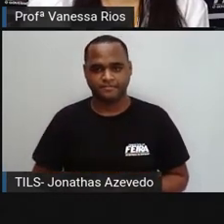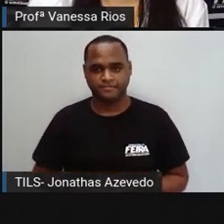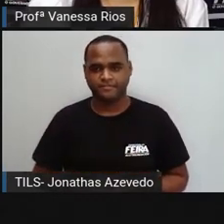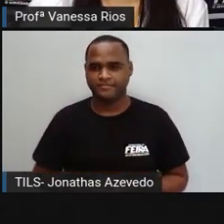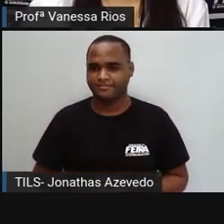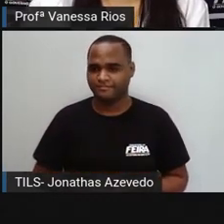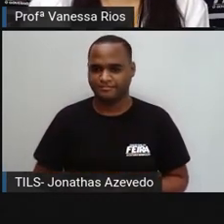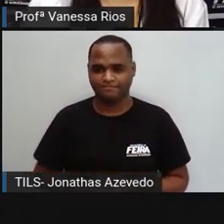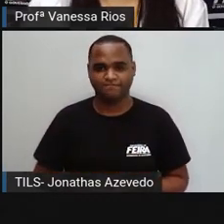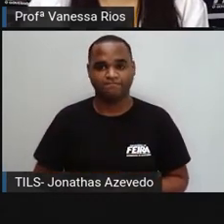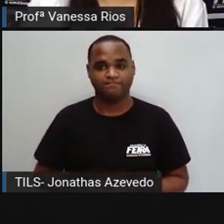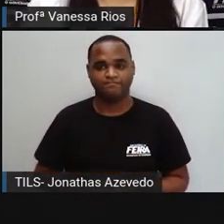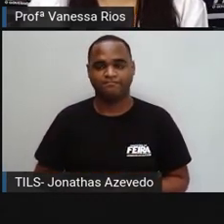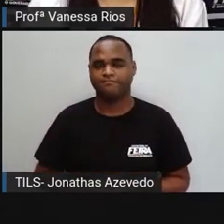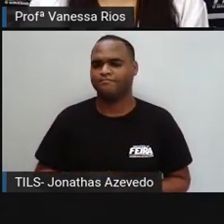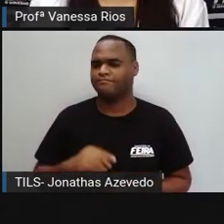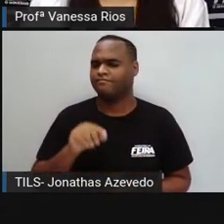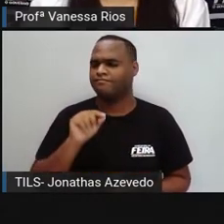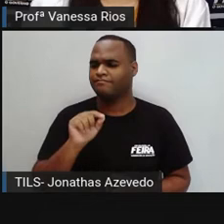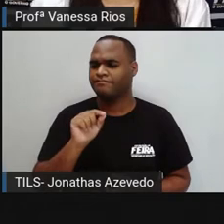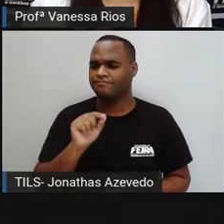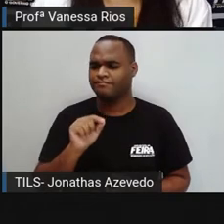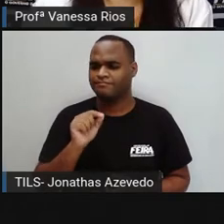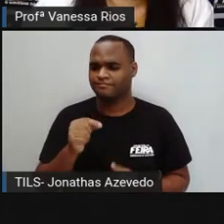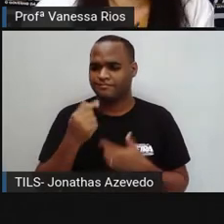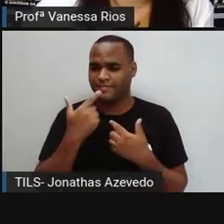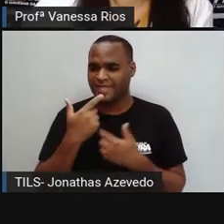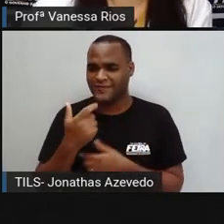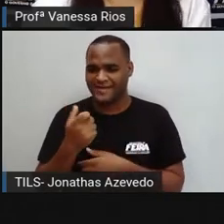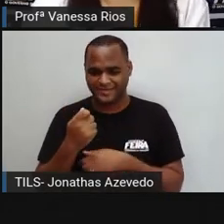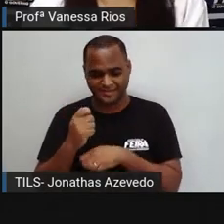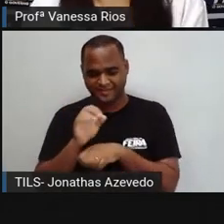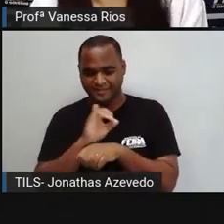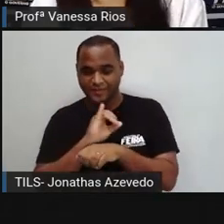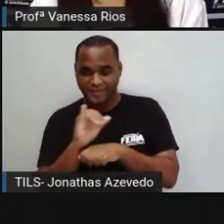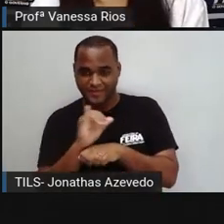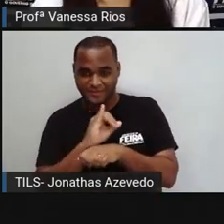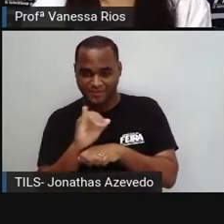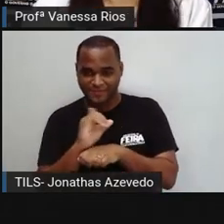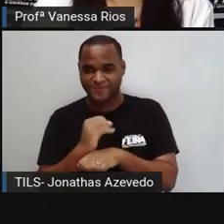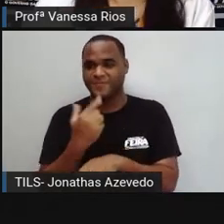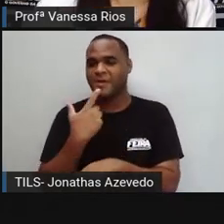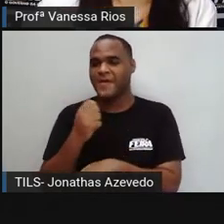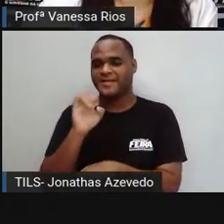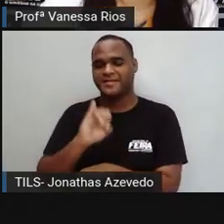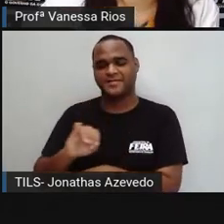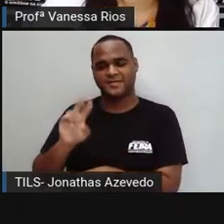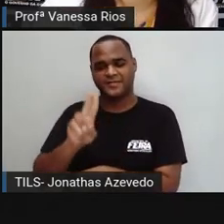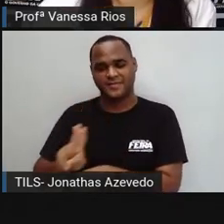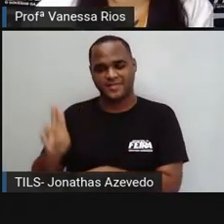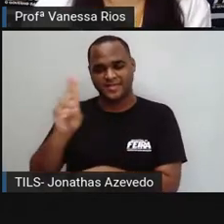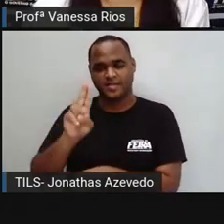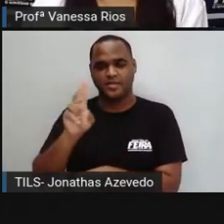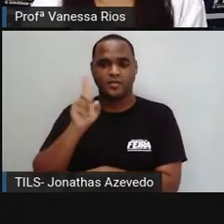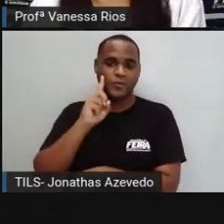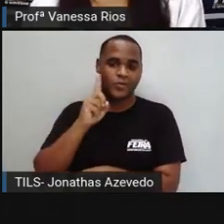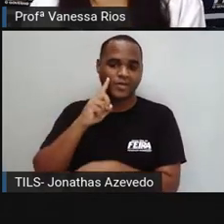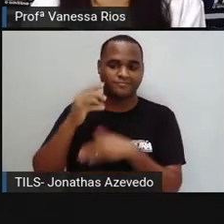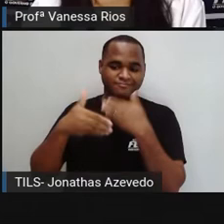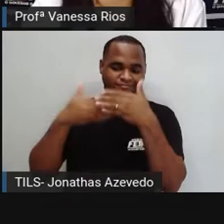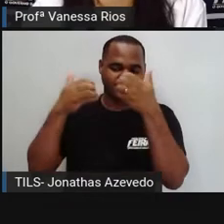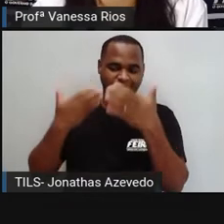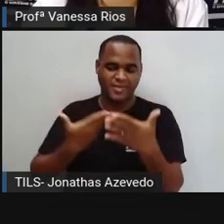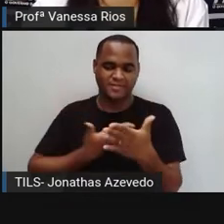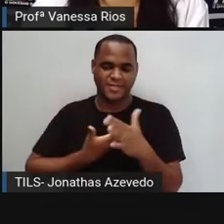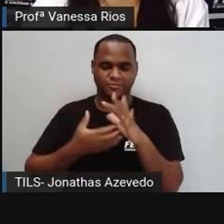E aí, quando a gente fala em linguagem informal, que é a linguagem aí que a gente vai utilizar no nosso dia a dia com pessoas que